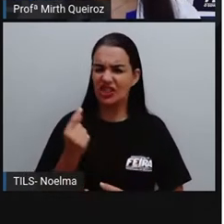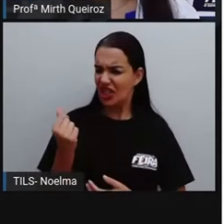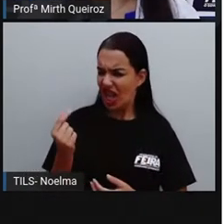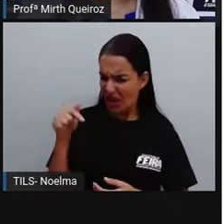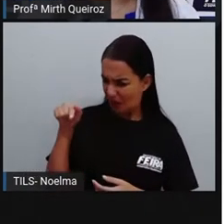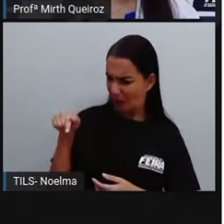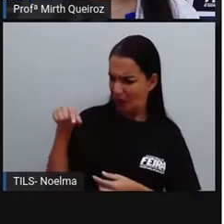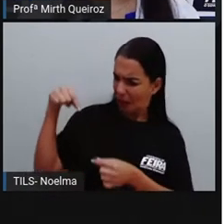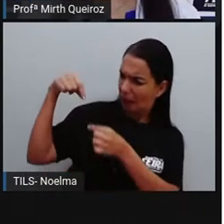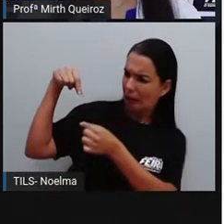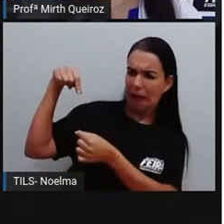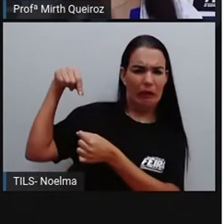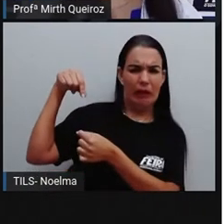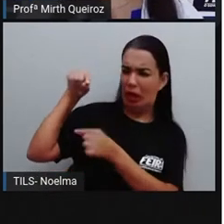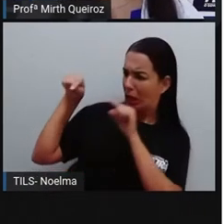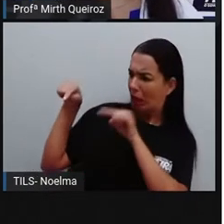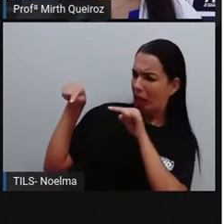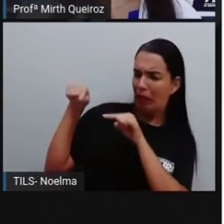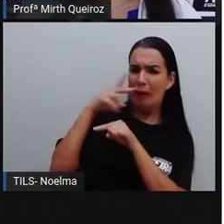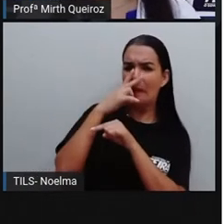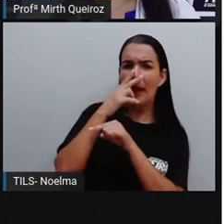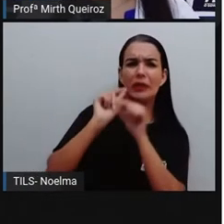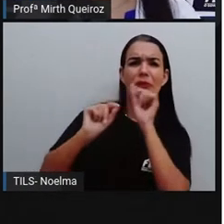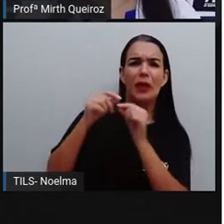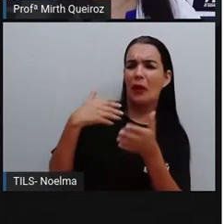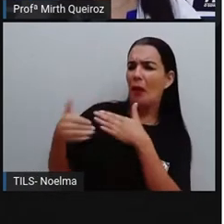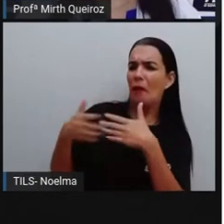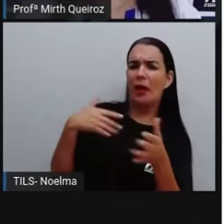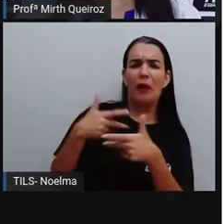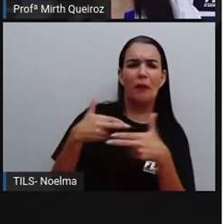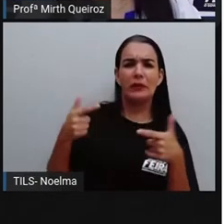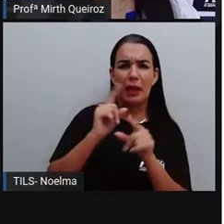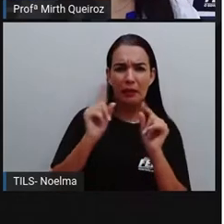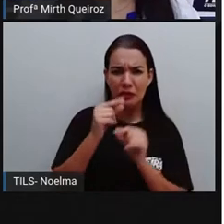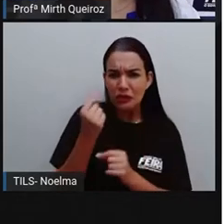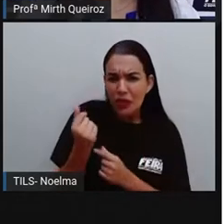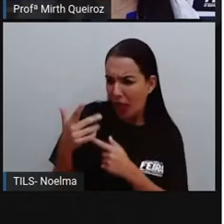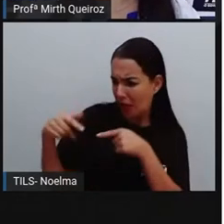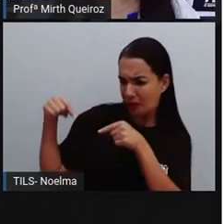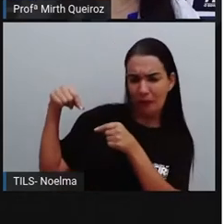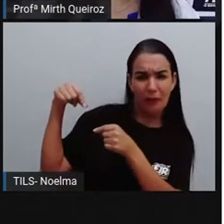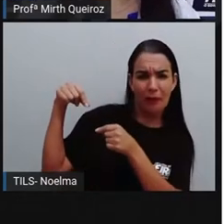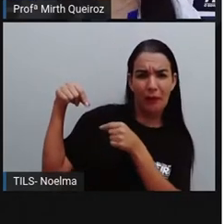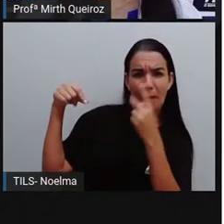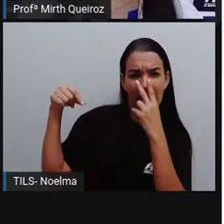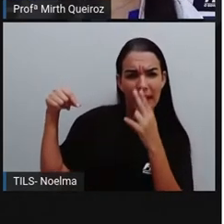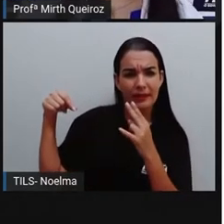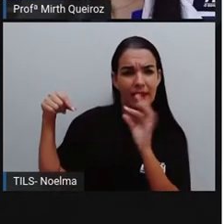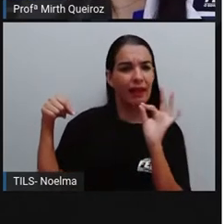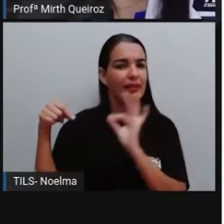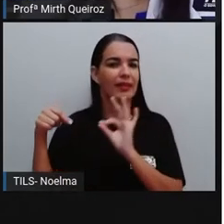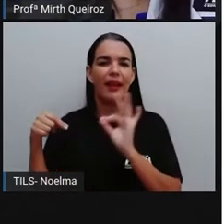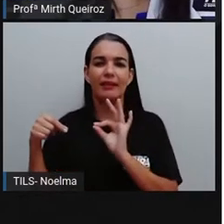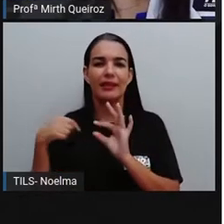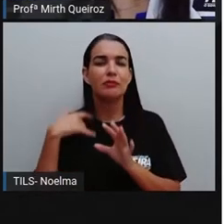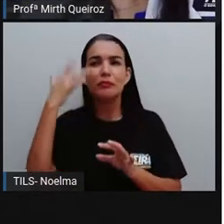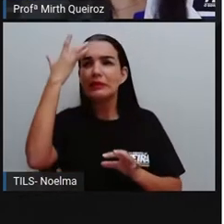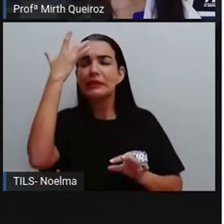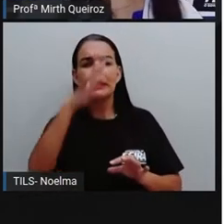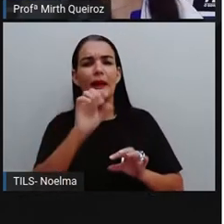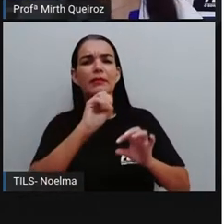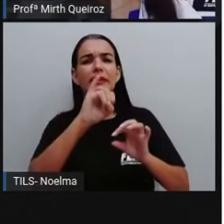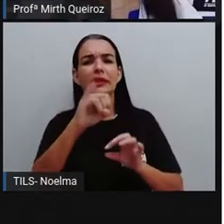Dinheiro? Isso parece qualquer coisa, menos dinheiro. Não dá para saber